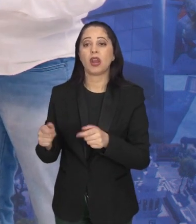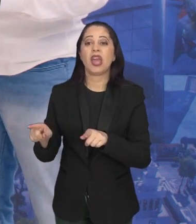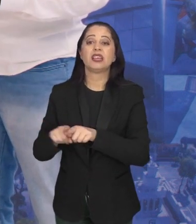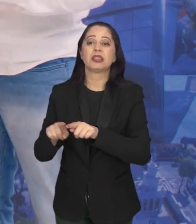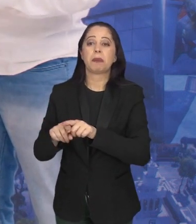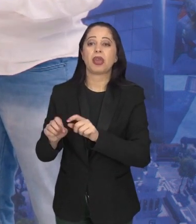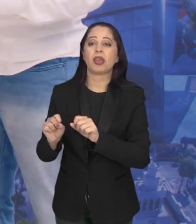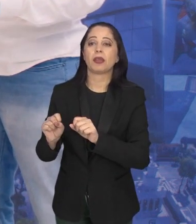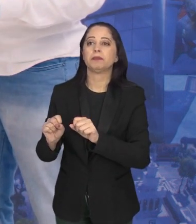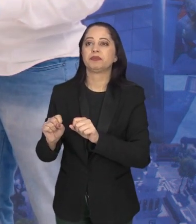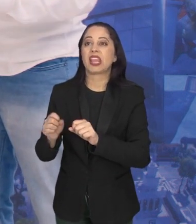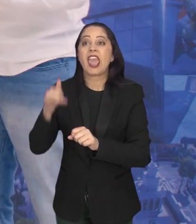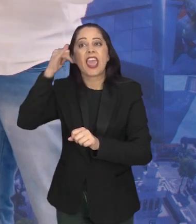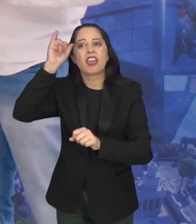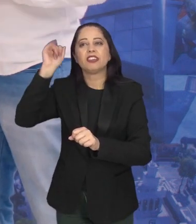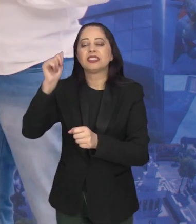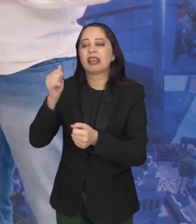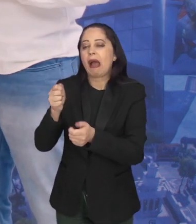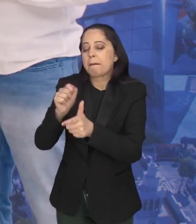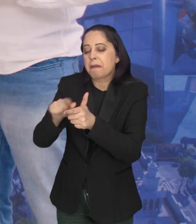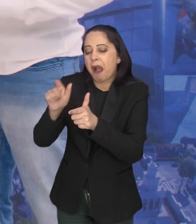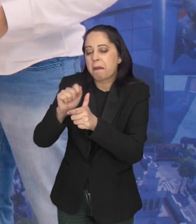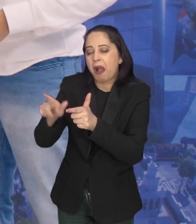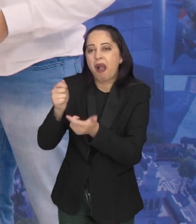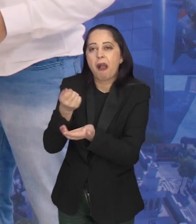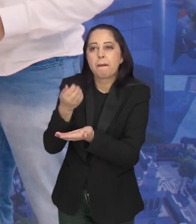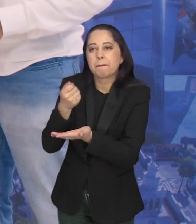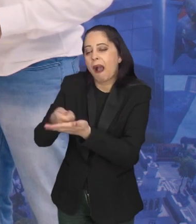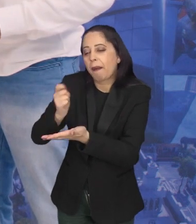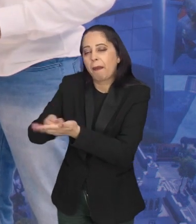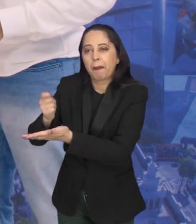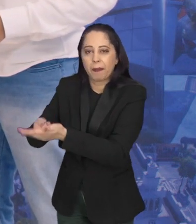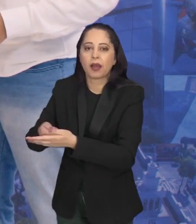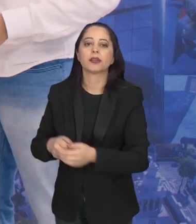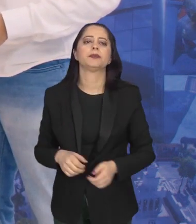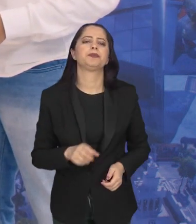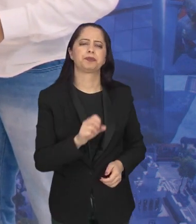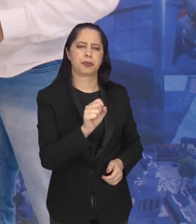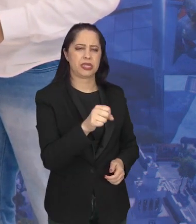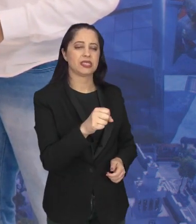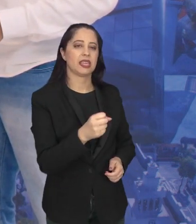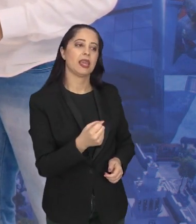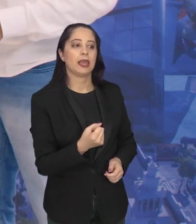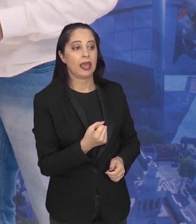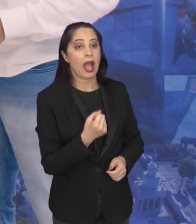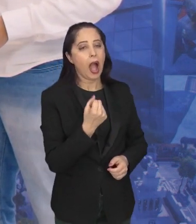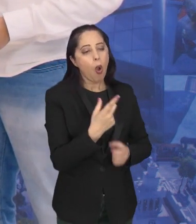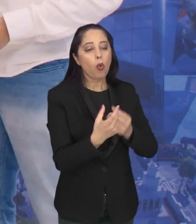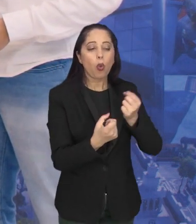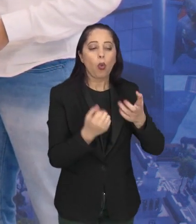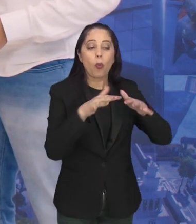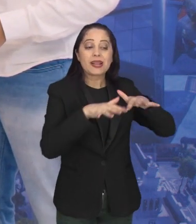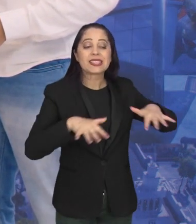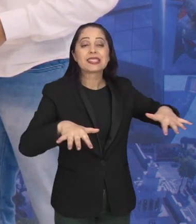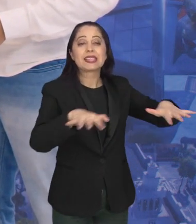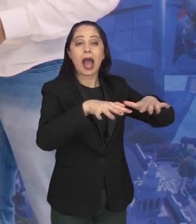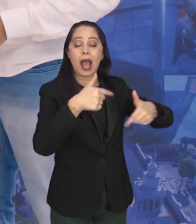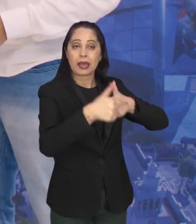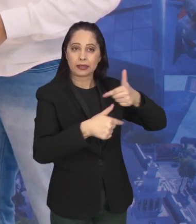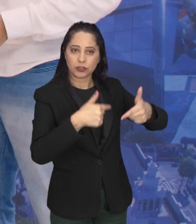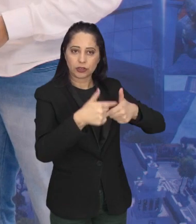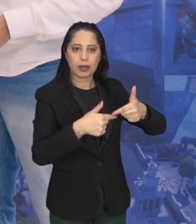um serviço que seja menos custoso para o empresário? Sim, para alguns negócios isso é altamente indicado até.